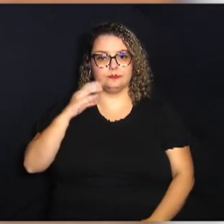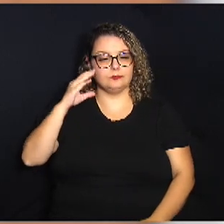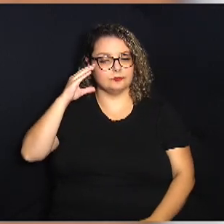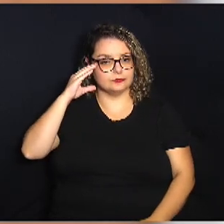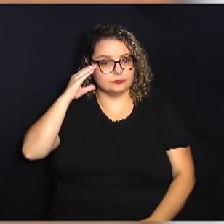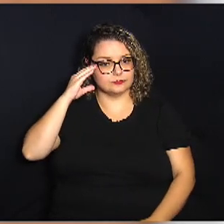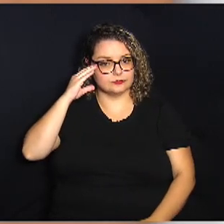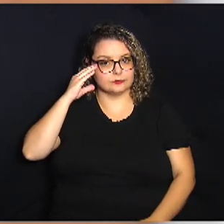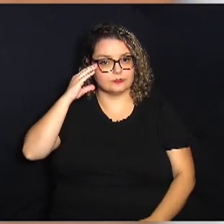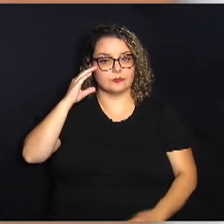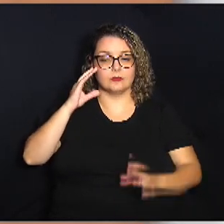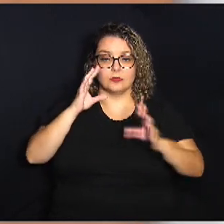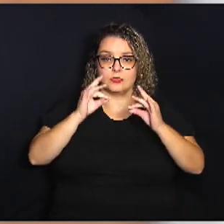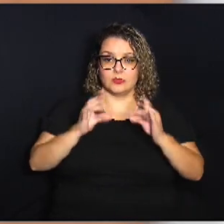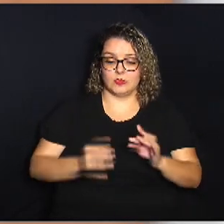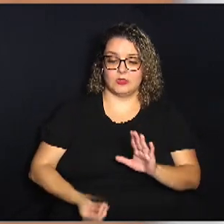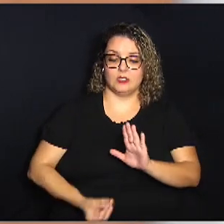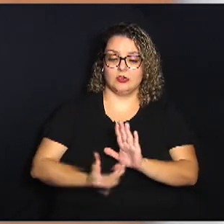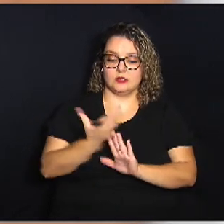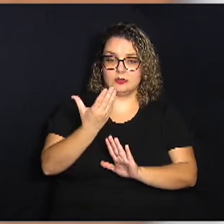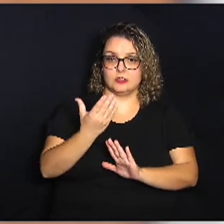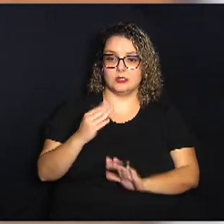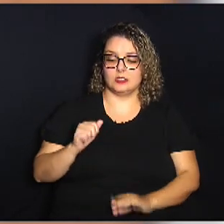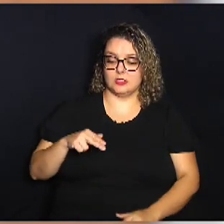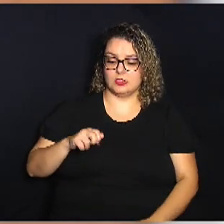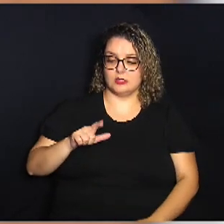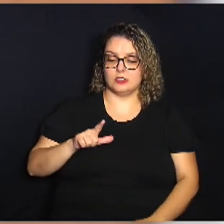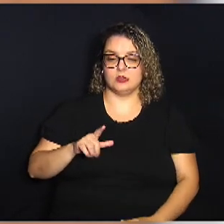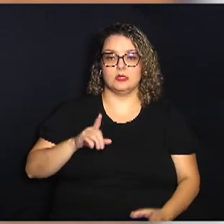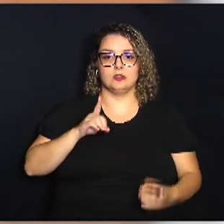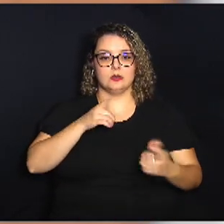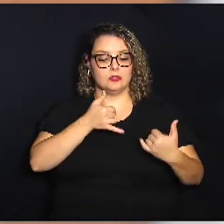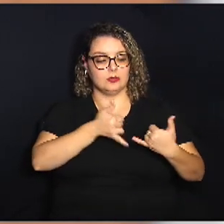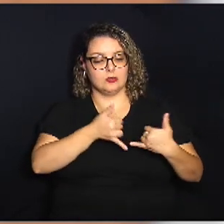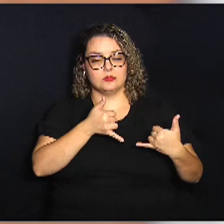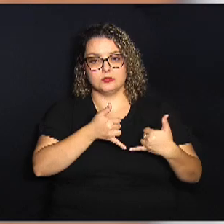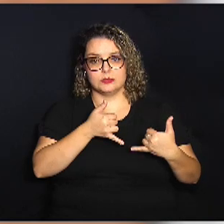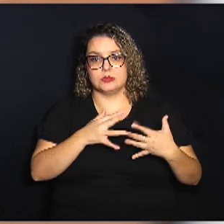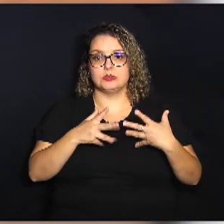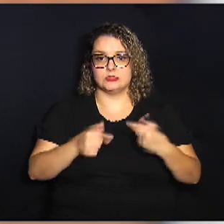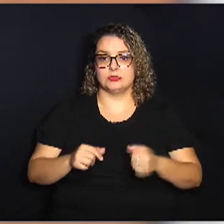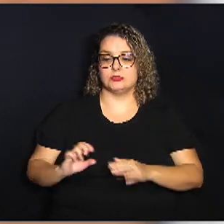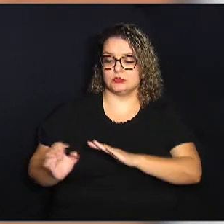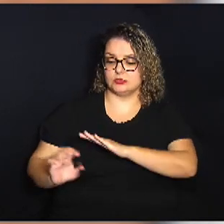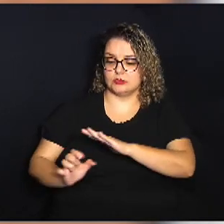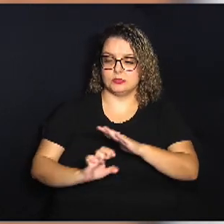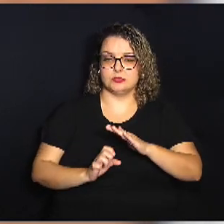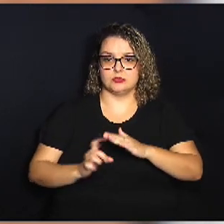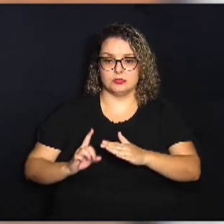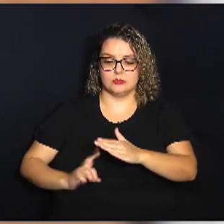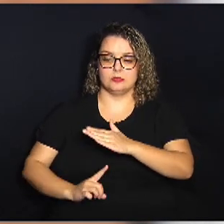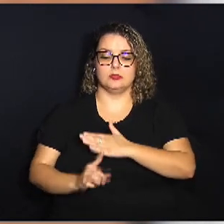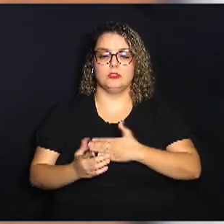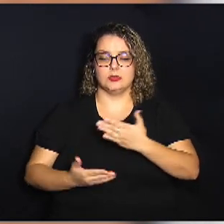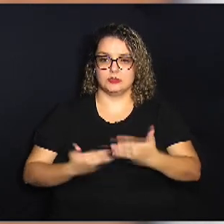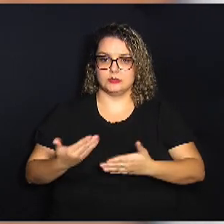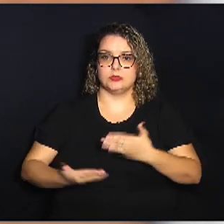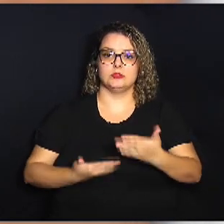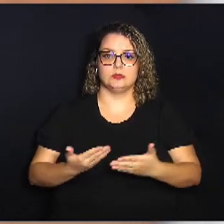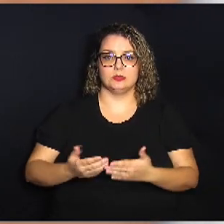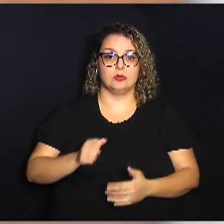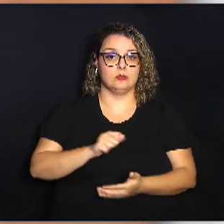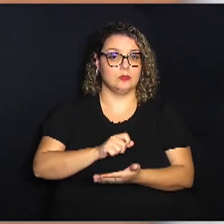que dispõe sobre a criação de canal de atendimento telefônico em todas as empresas prestadoras de serviço por